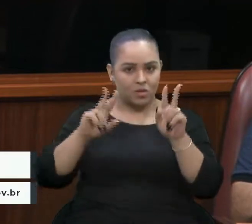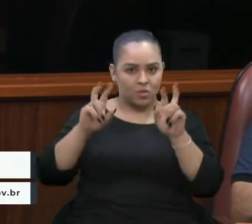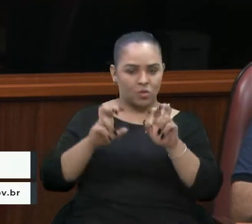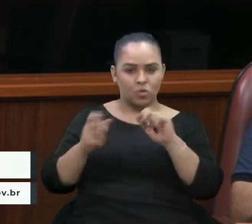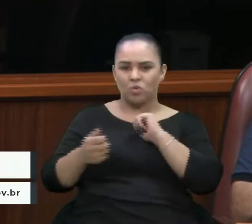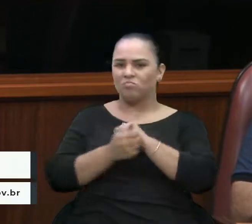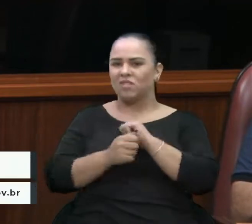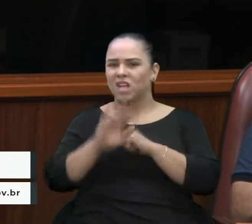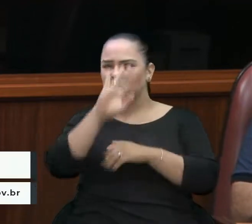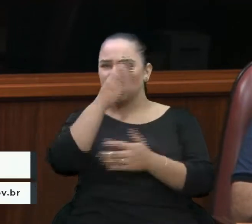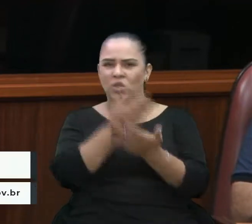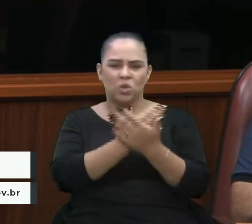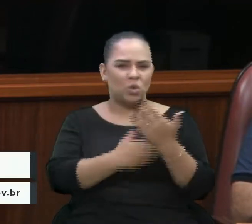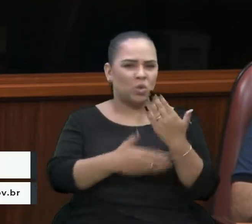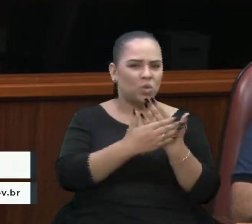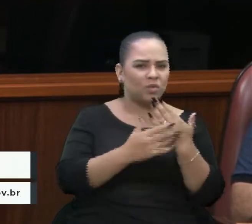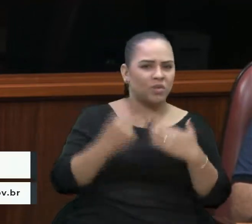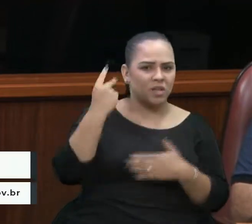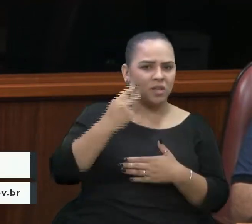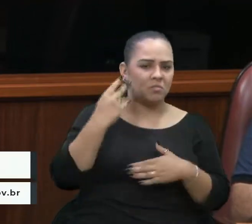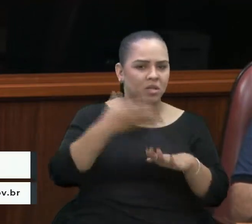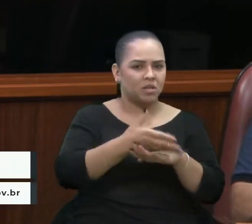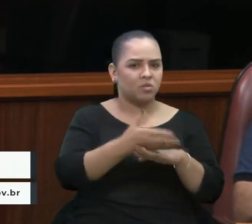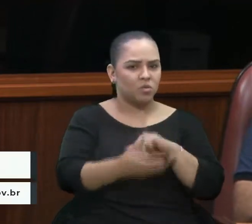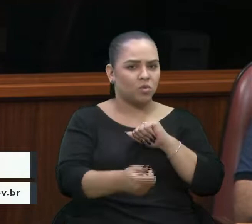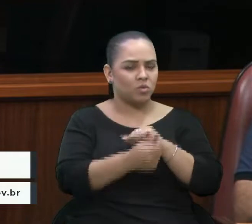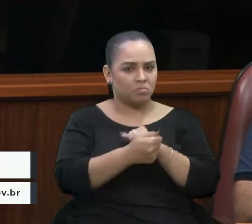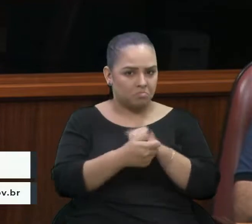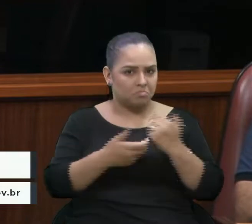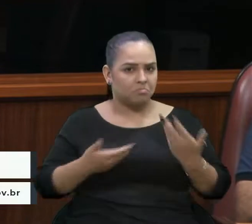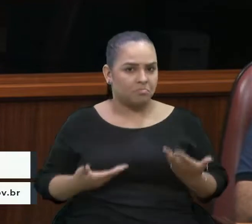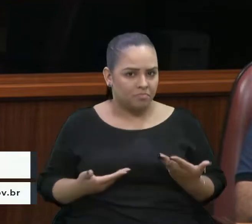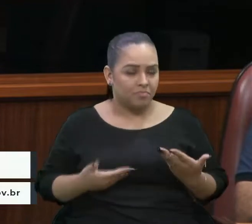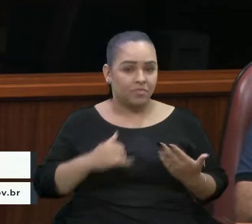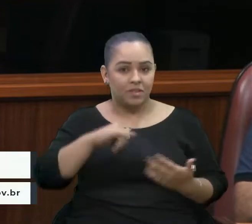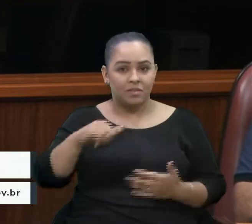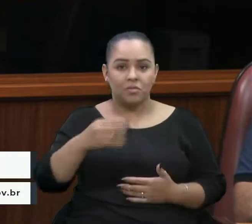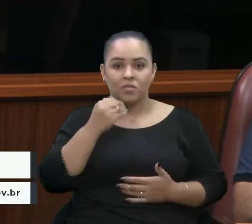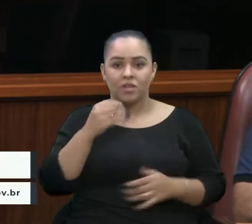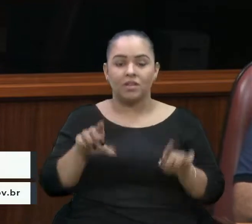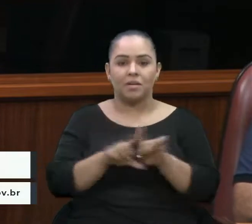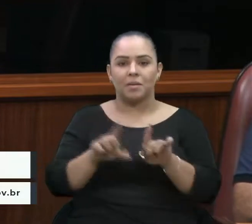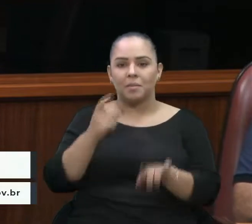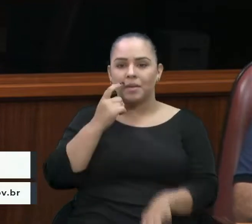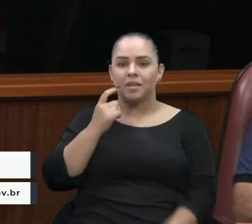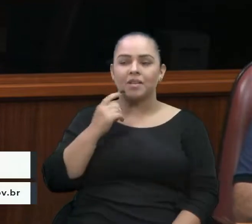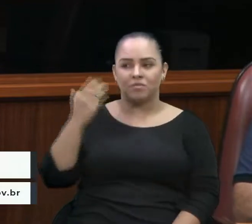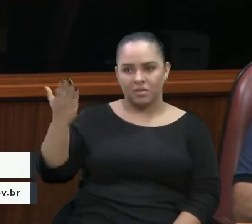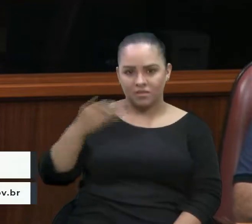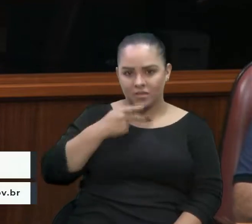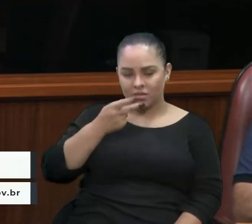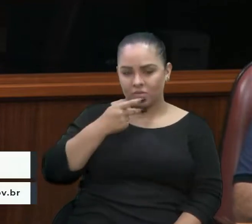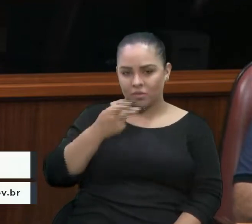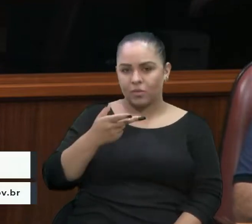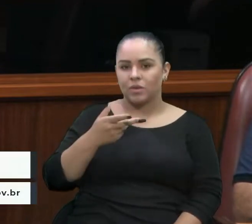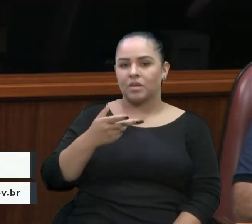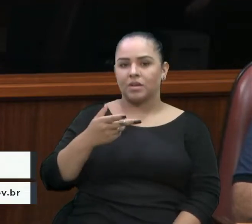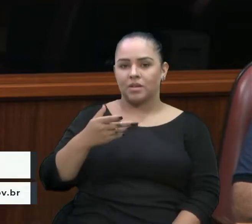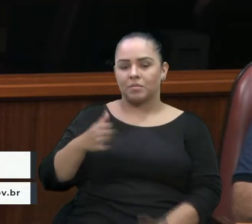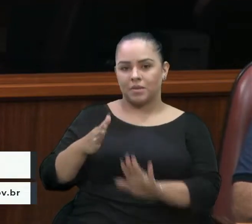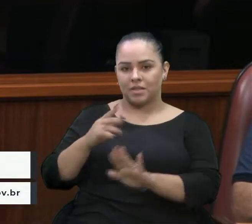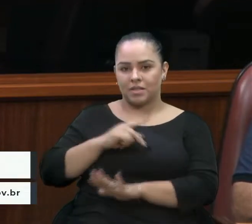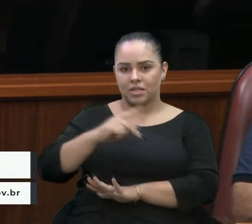com, acho que, praticamente, todos os vereadores aqui estavam envolvidos na frente. Aproveito, vereador Petrini, o senhor que vai ser nosso presidente da Comissão de